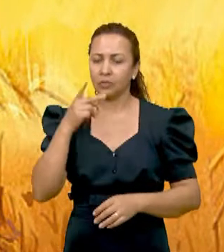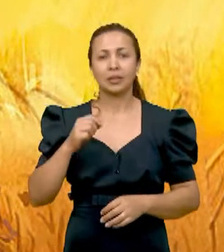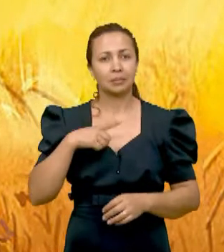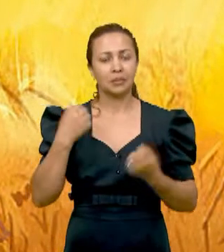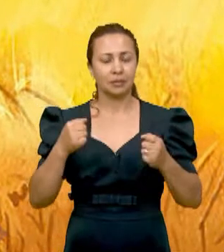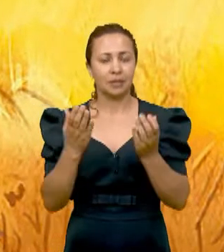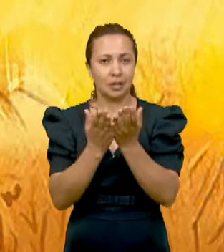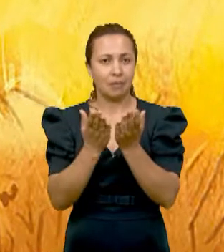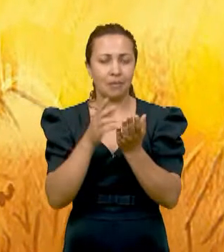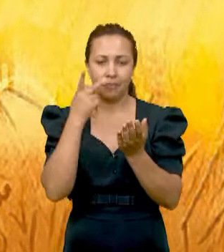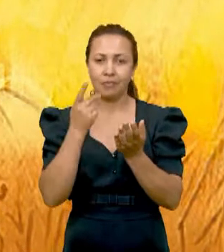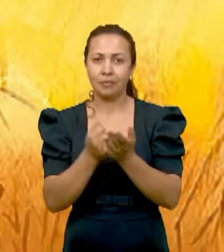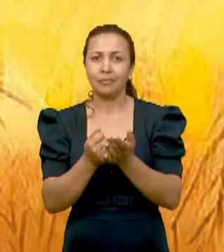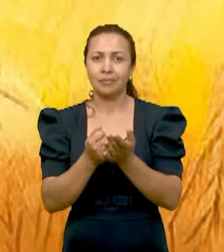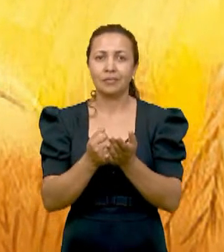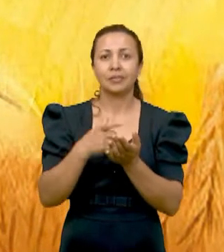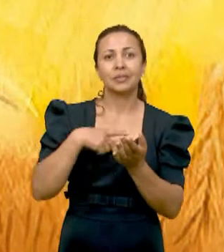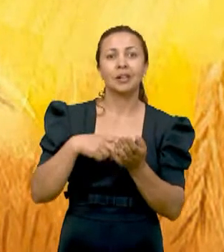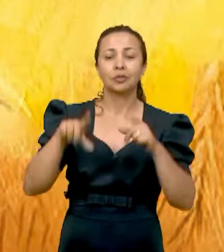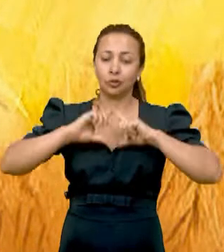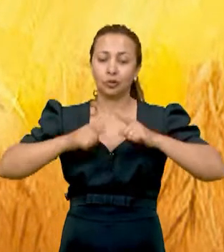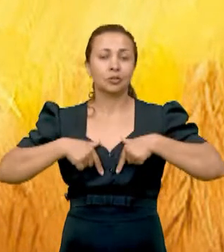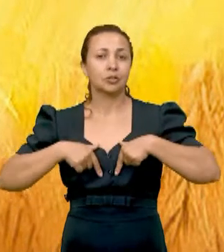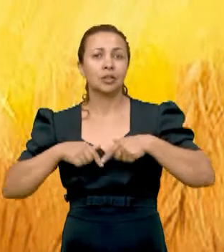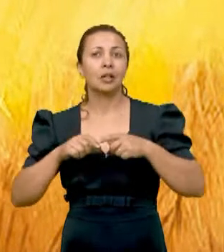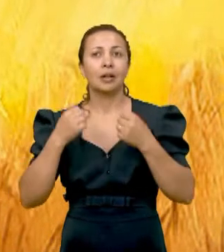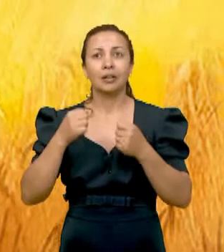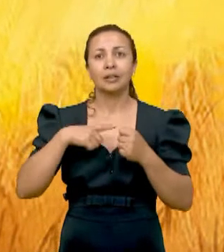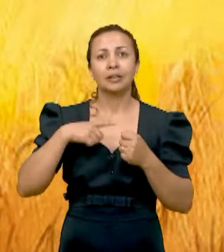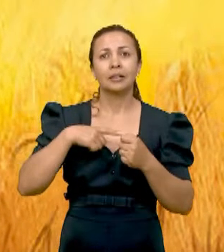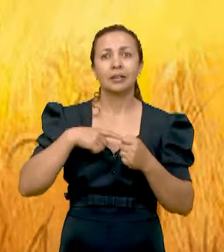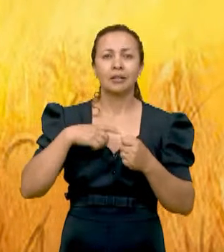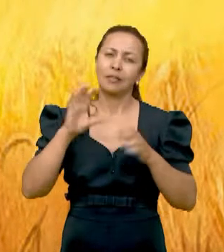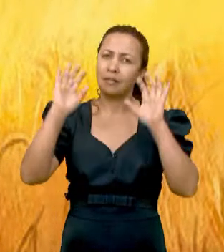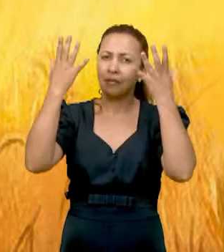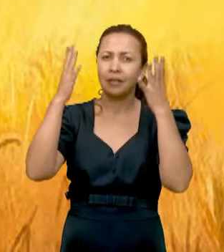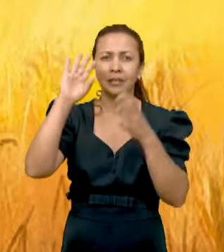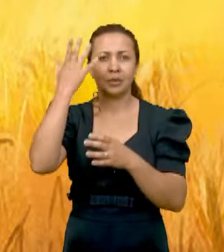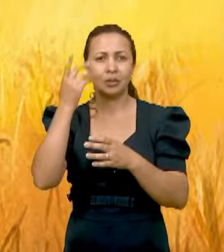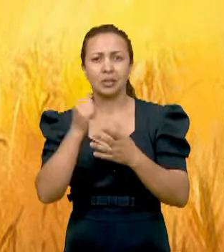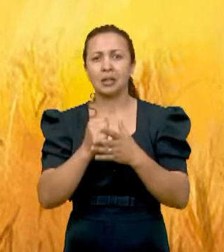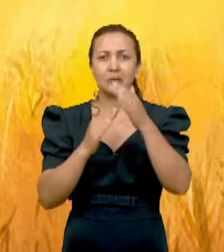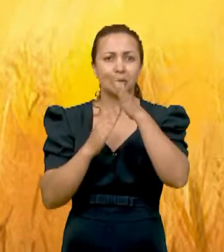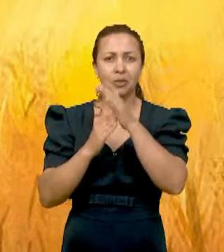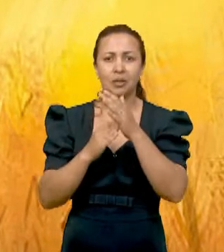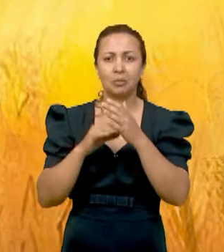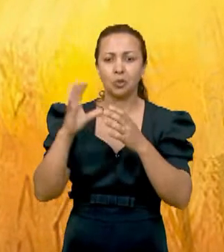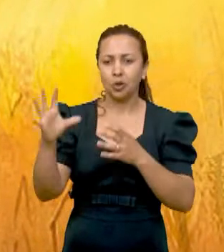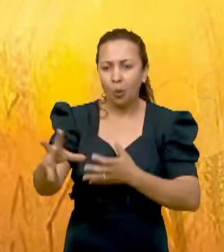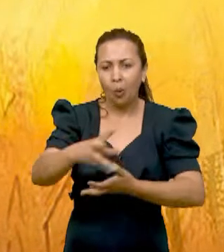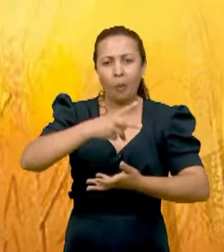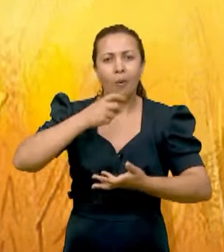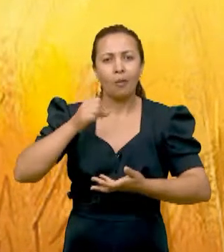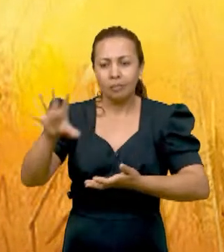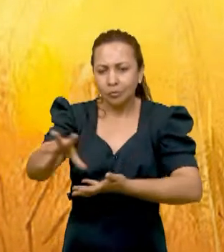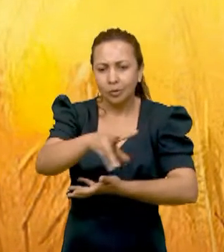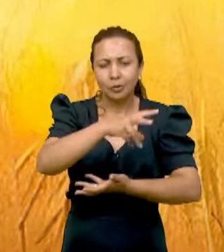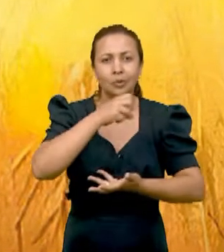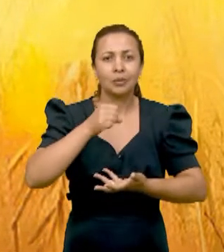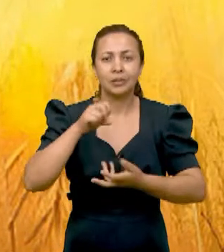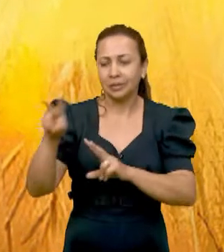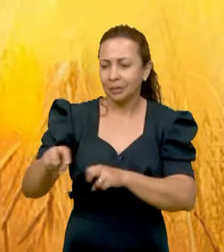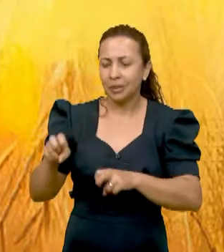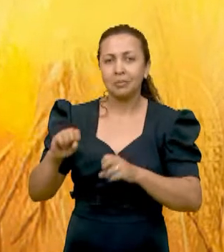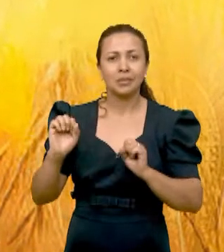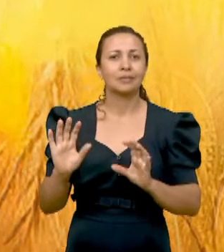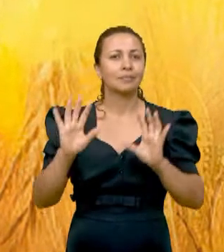para administrar alguns aspectos da agricultura entre os israelitas na Antiguidade, antes de Cristo. As festas agrícolas, são quatro